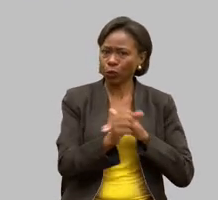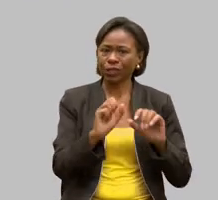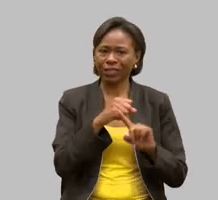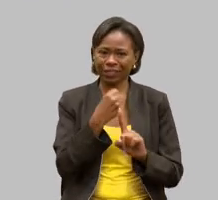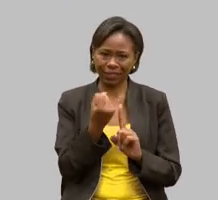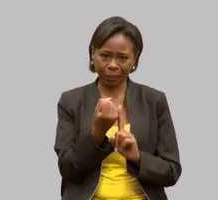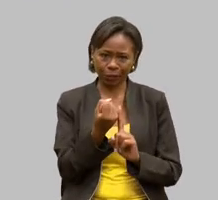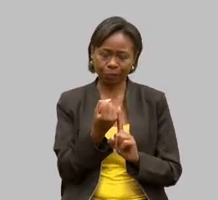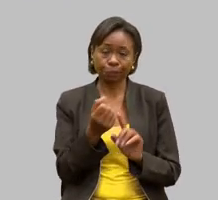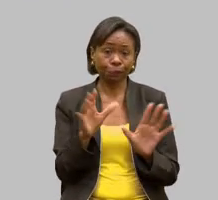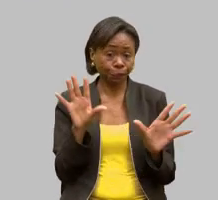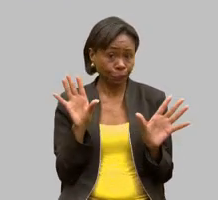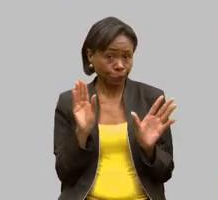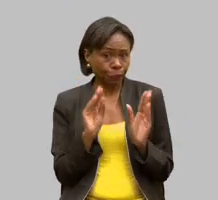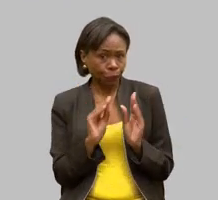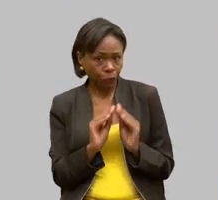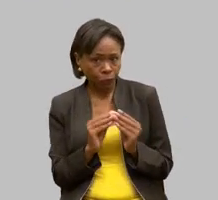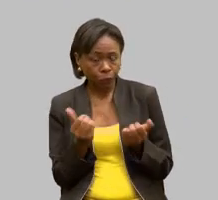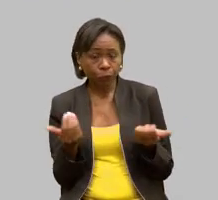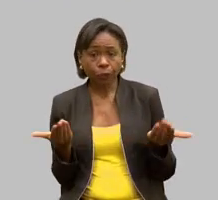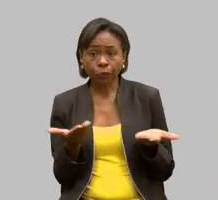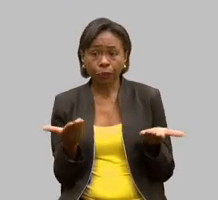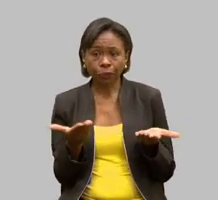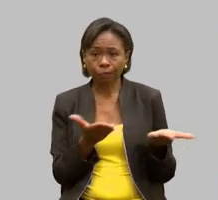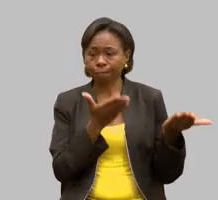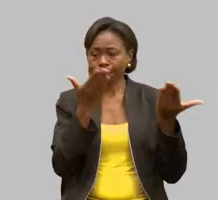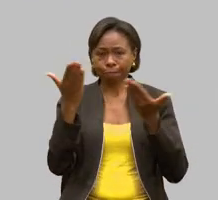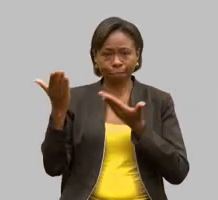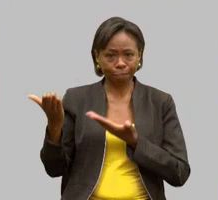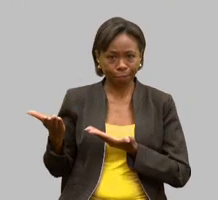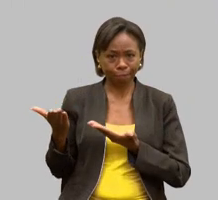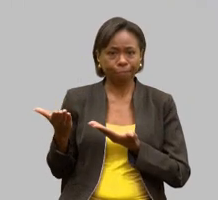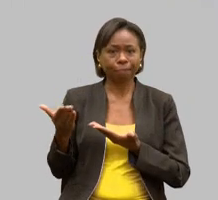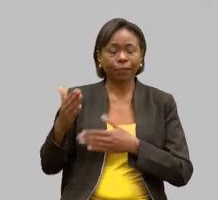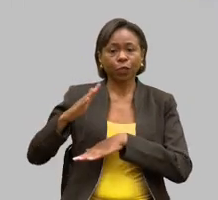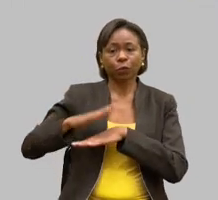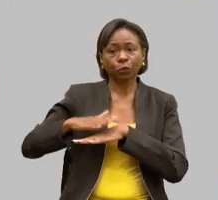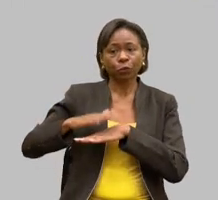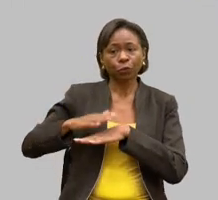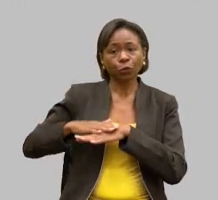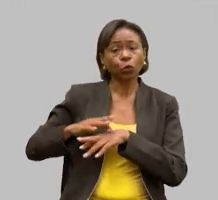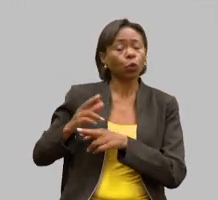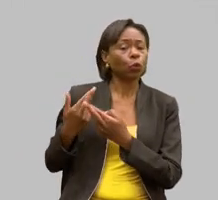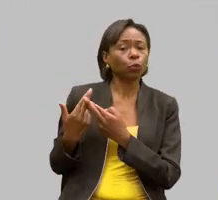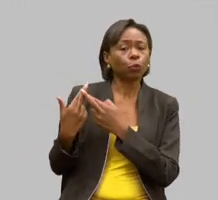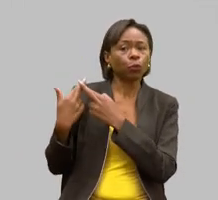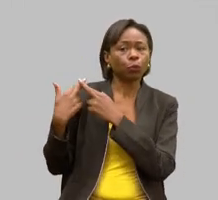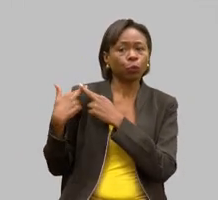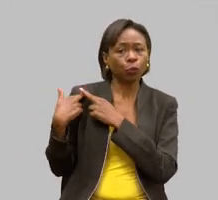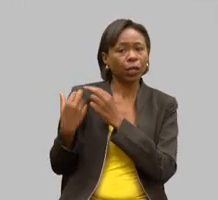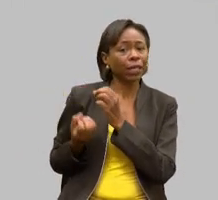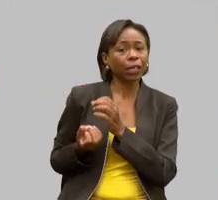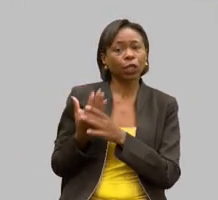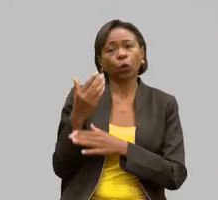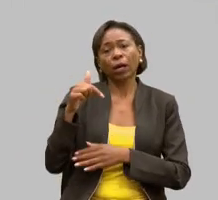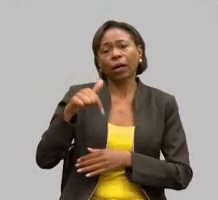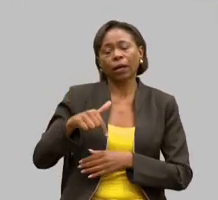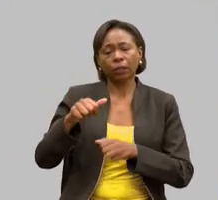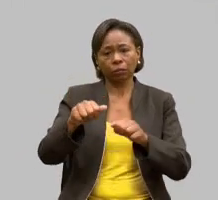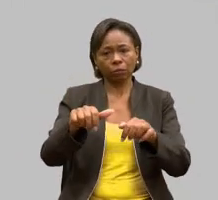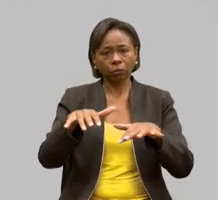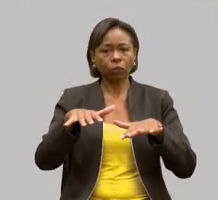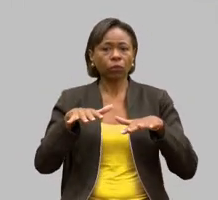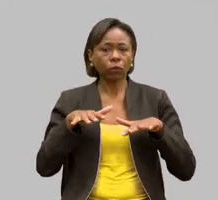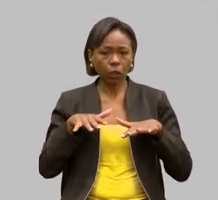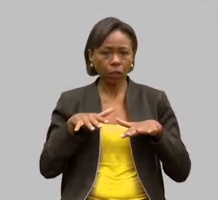dito isso, passar a palavra ao autor desta audiência pública. Essa